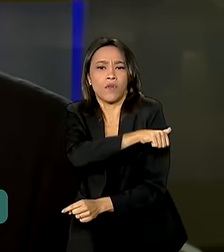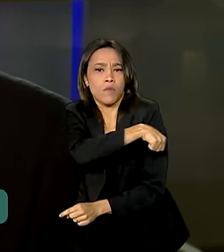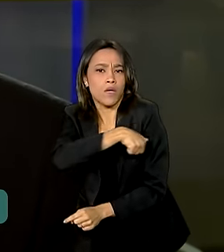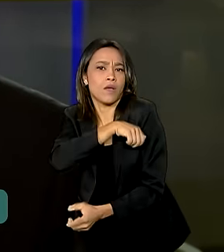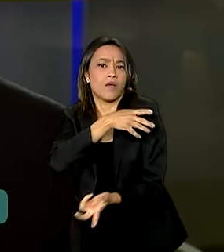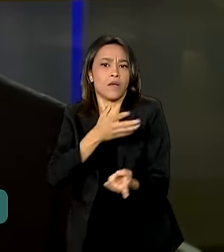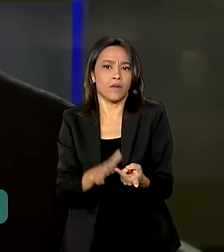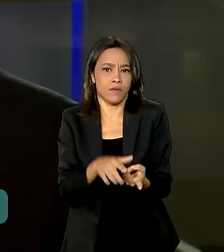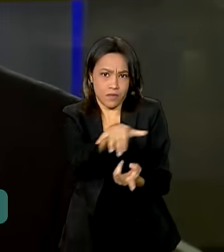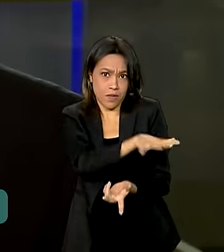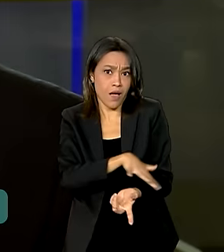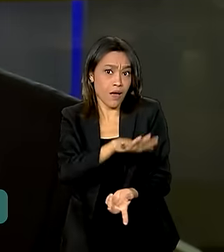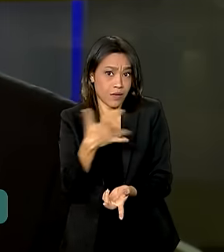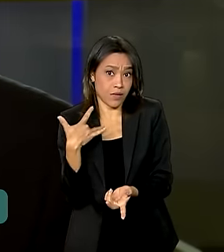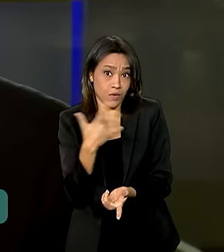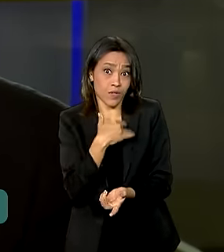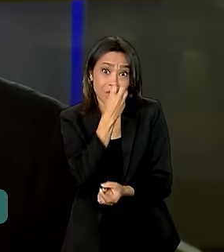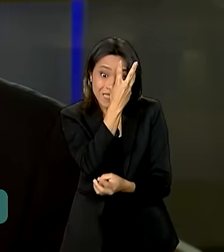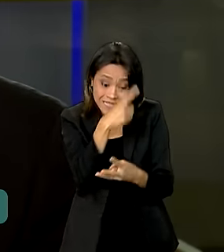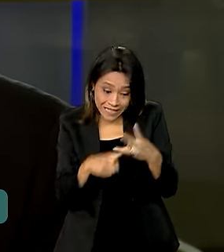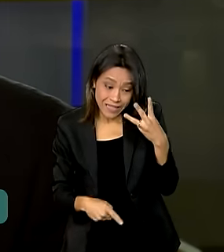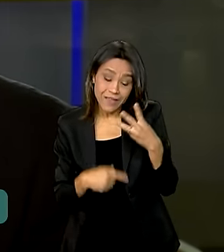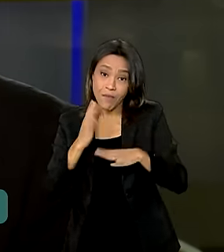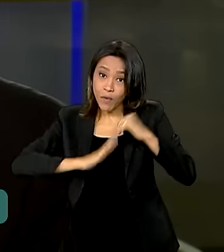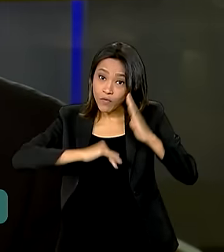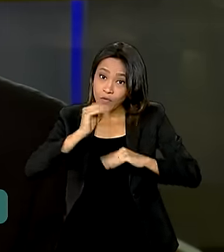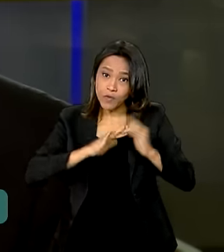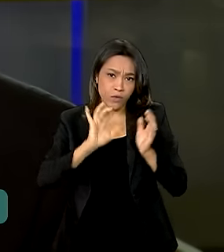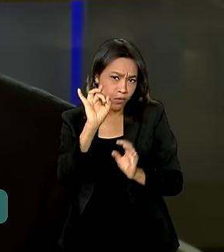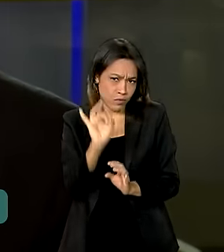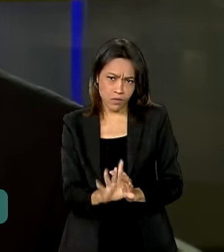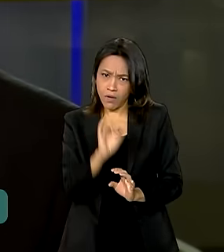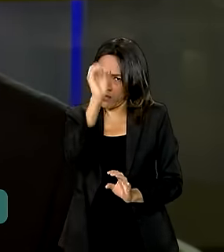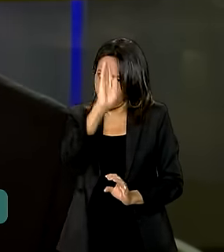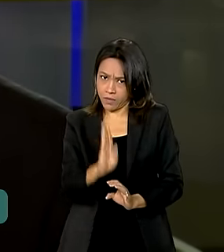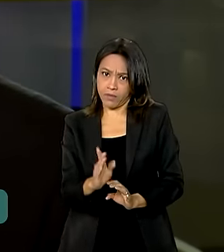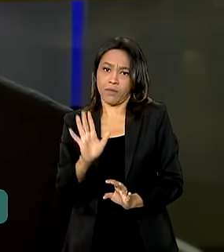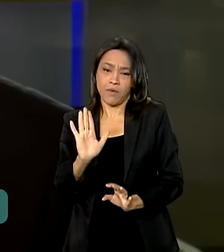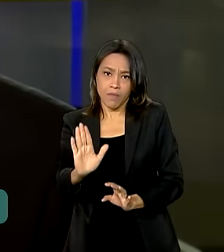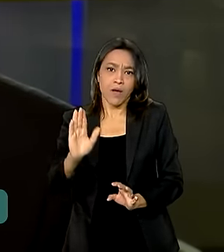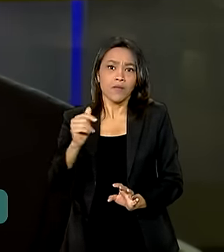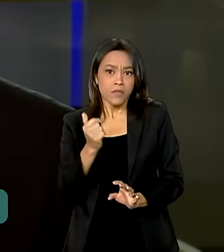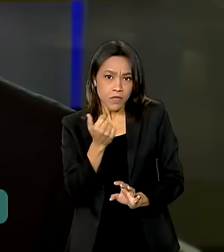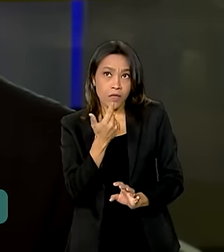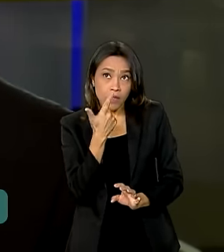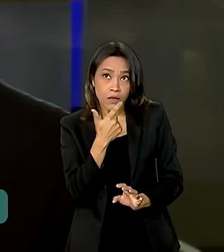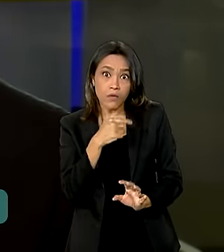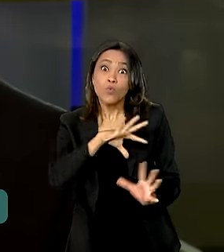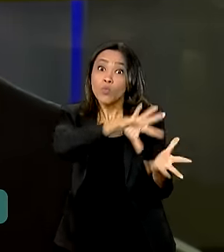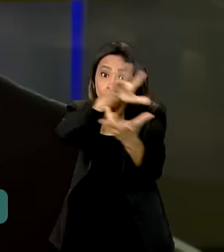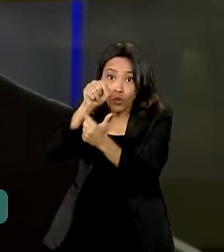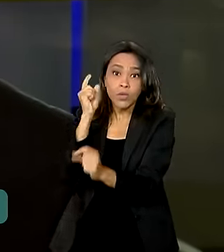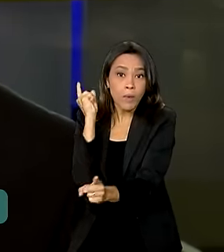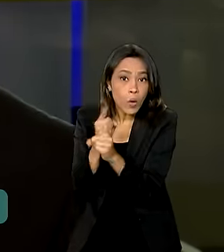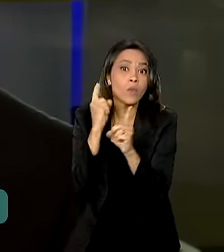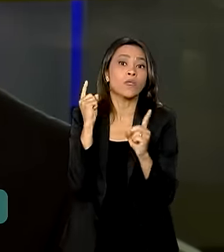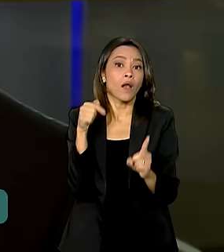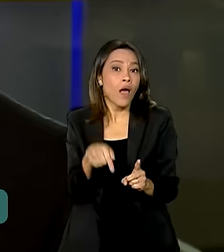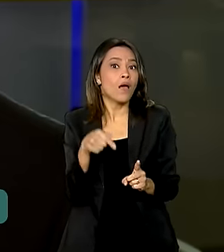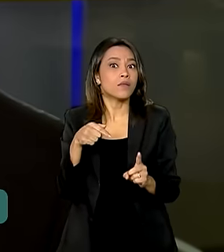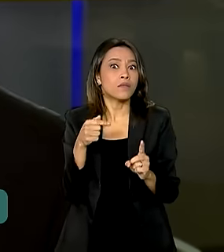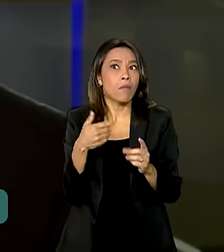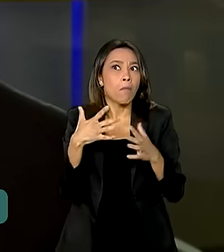pessoas da área de saúde. Então, são três profissões que, não somente no Brasil, mas também em outras partes do mundo, elas terão uma